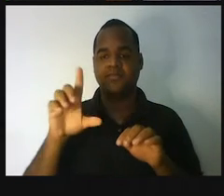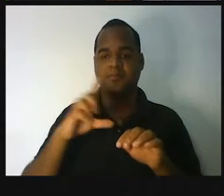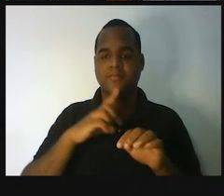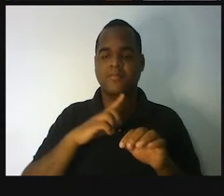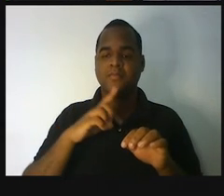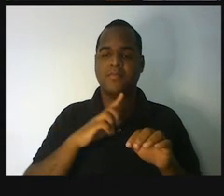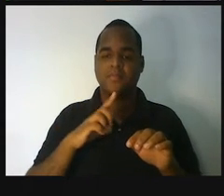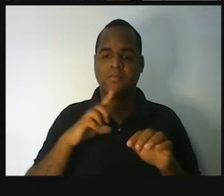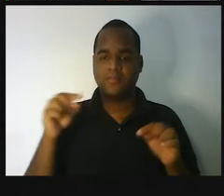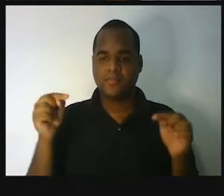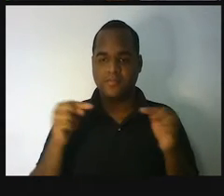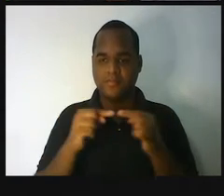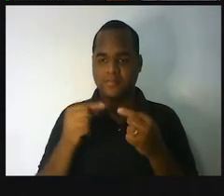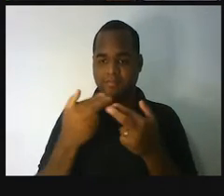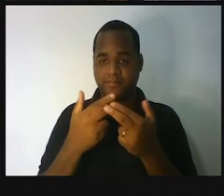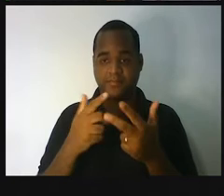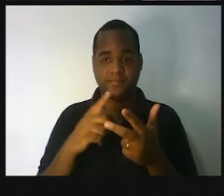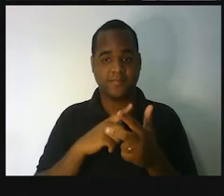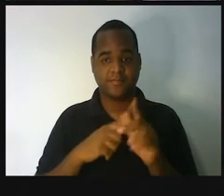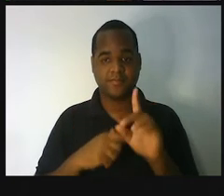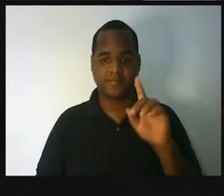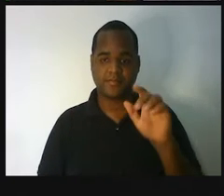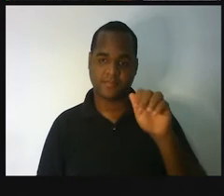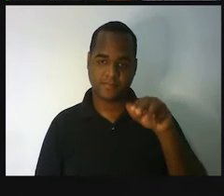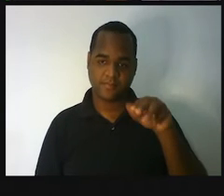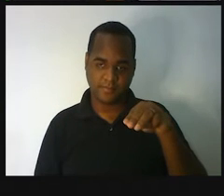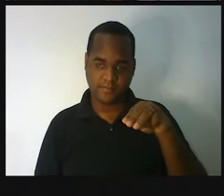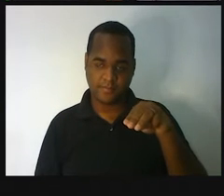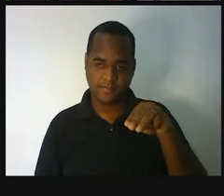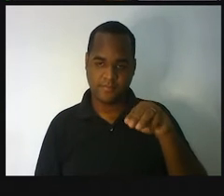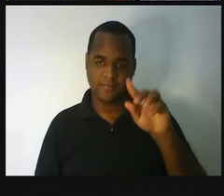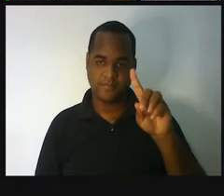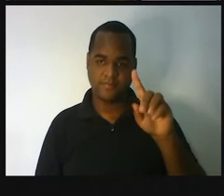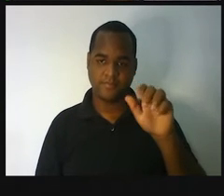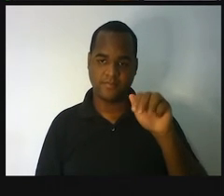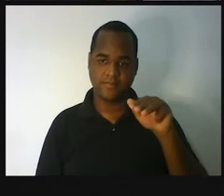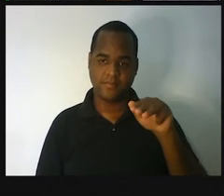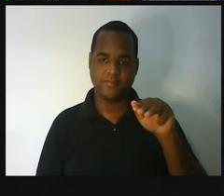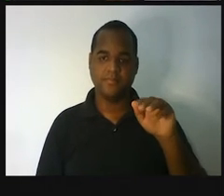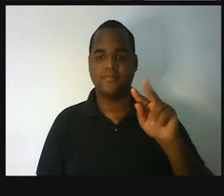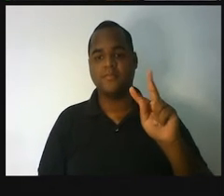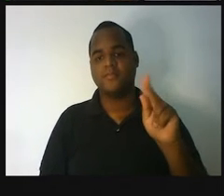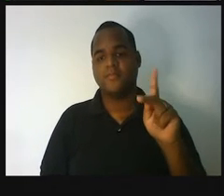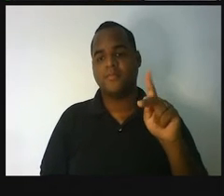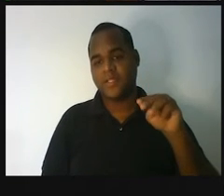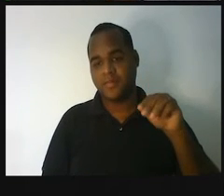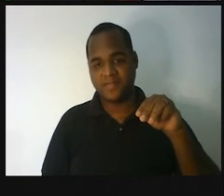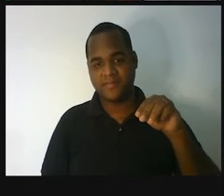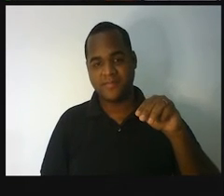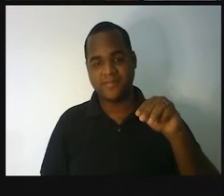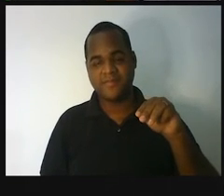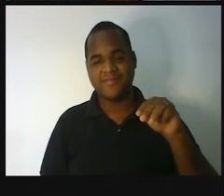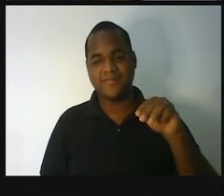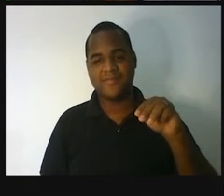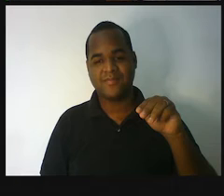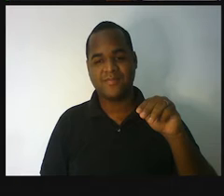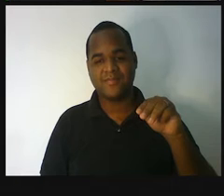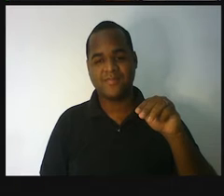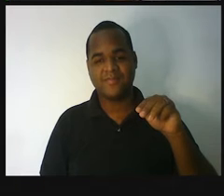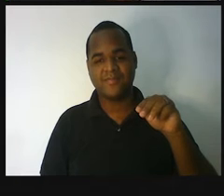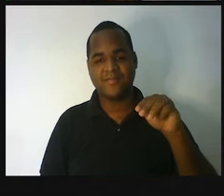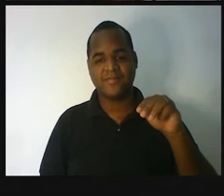de múltiplos. Que é o D-A-M, é o decâmetro, o H-M, que é o